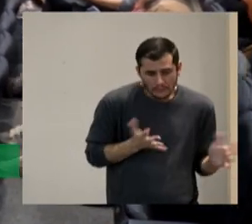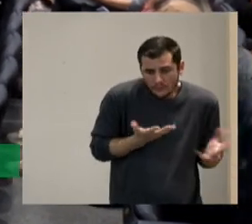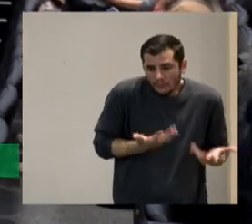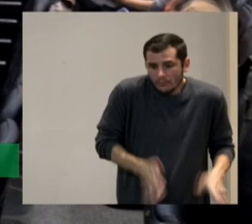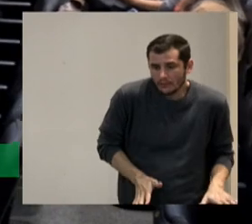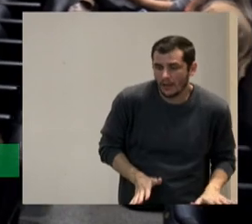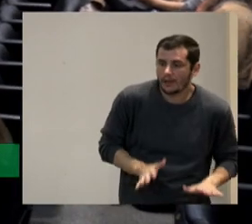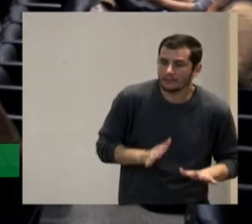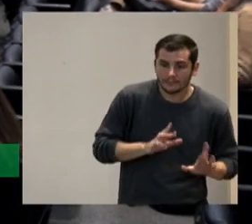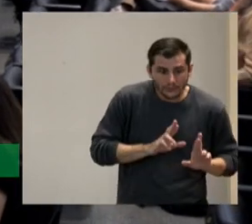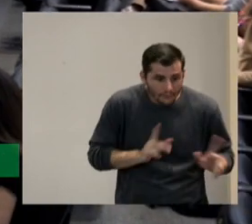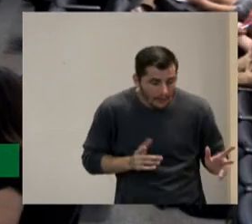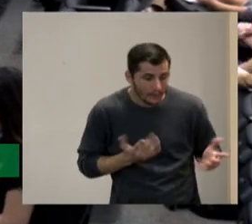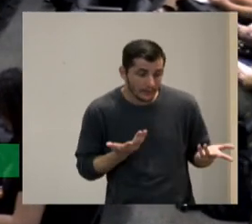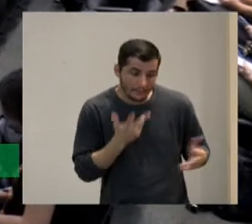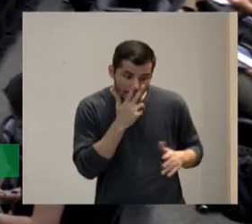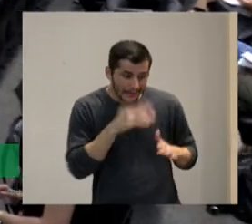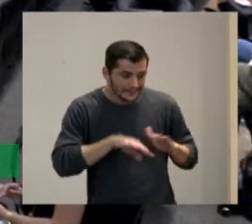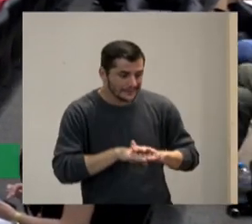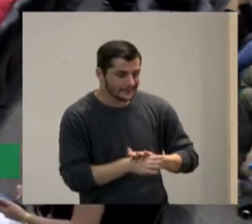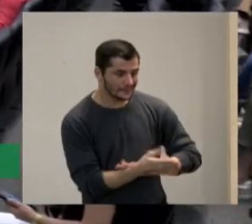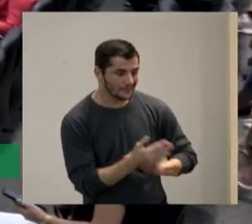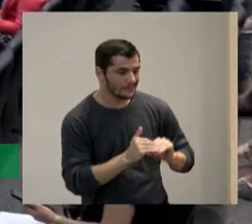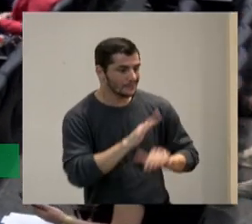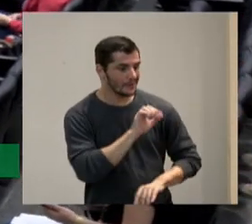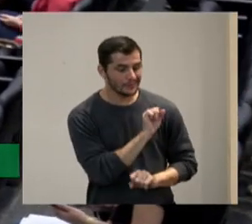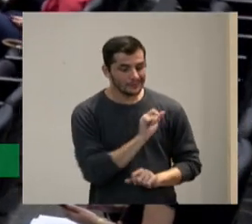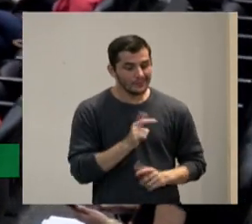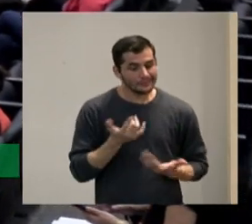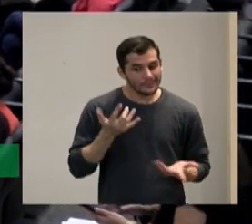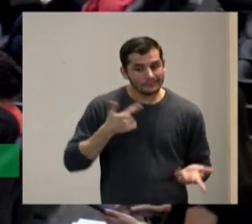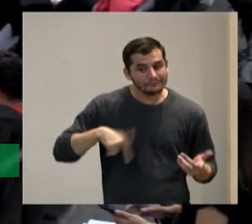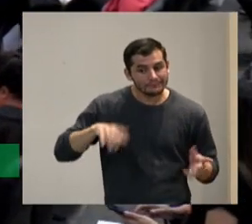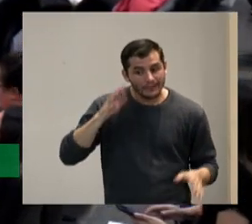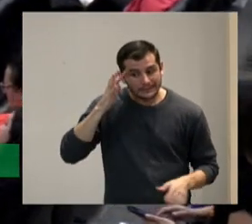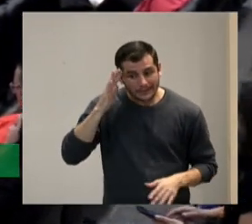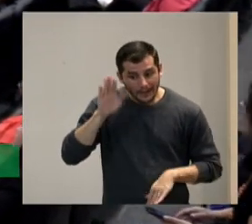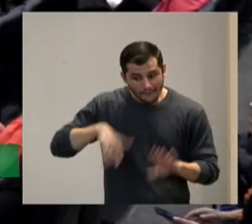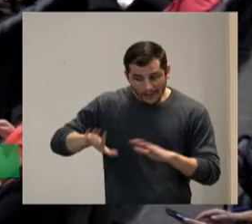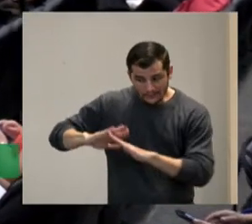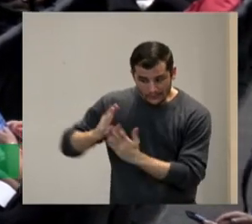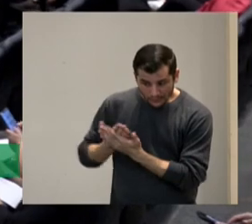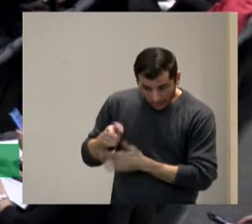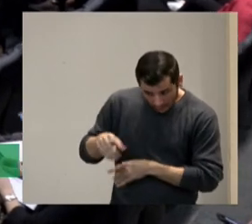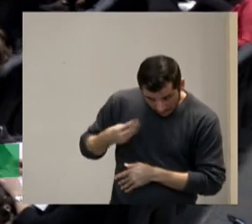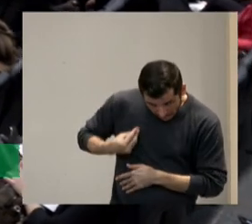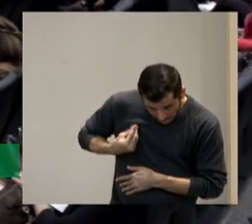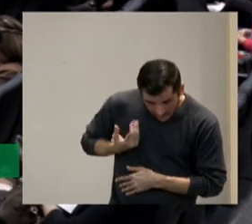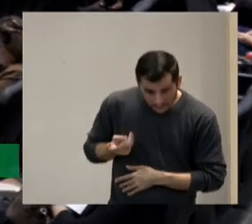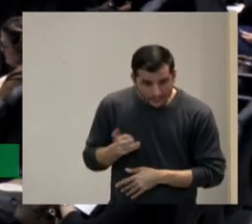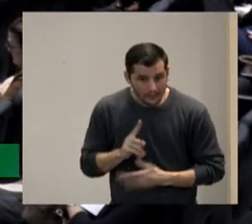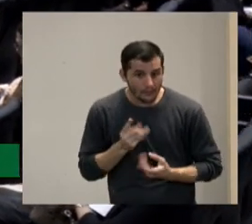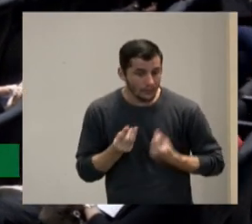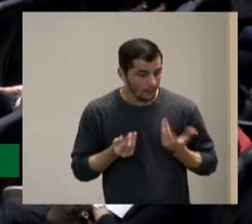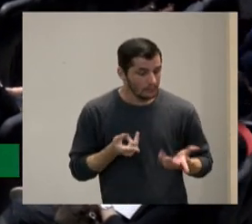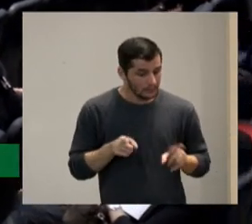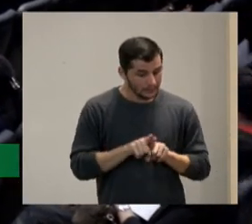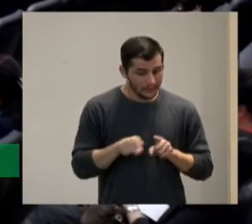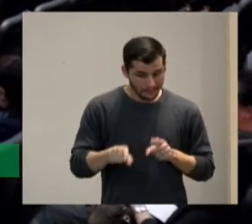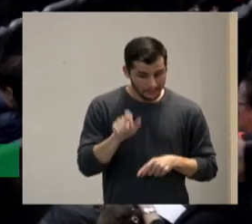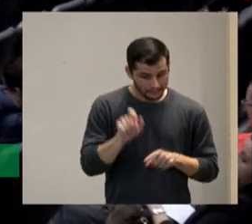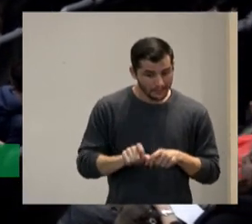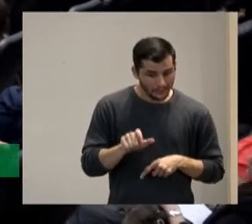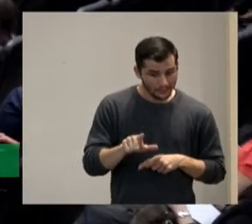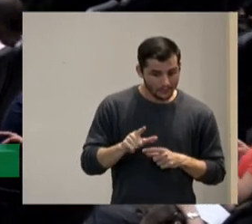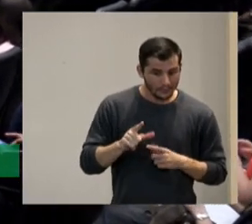imagina e depois não sei se nas escolas isso acontece eu conversando com a pessoa de recrutamento também ela falou